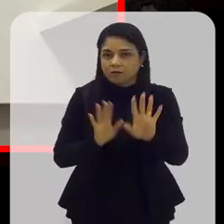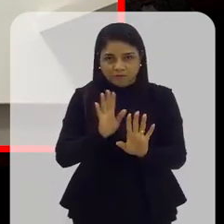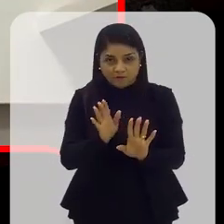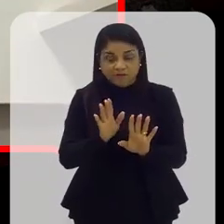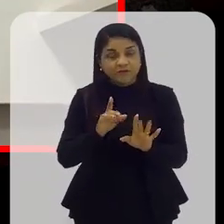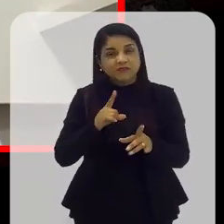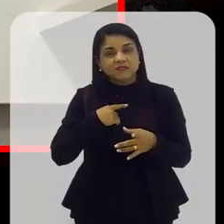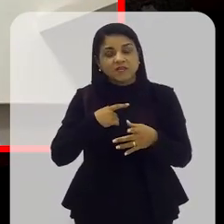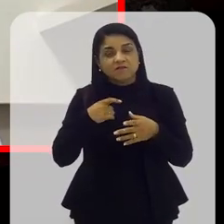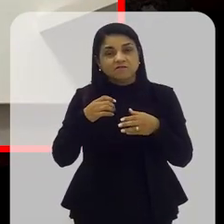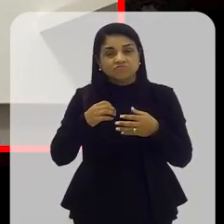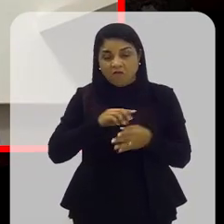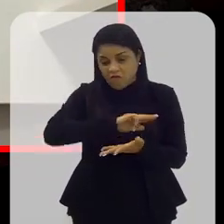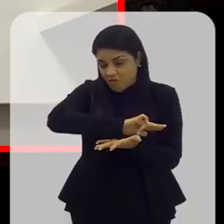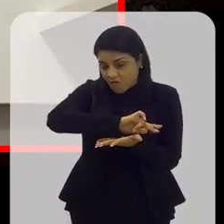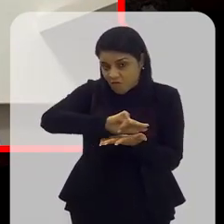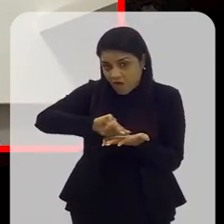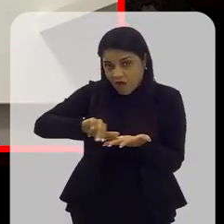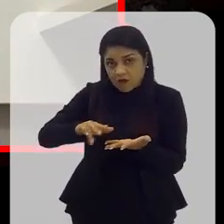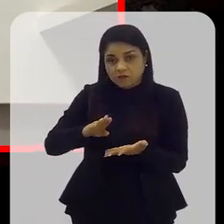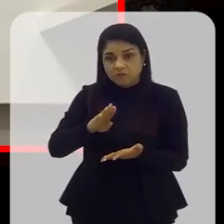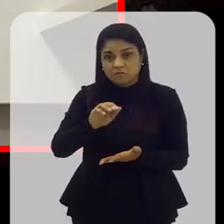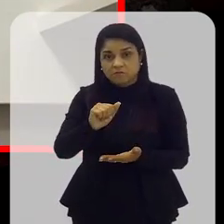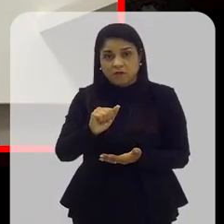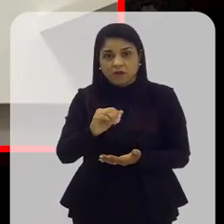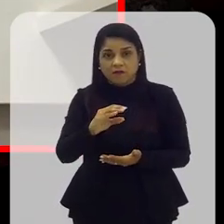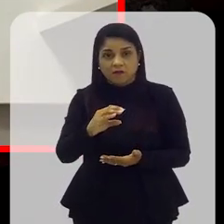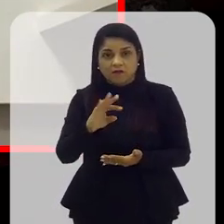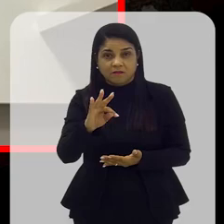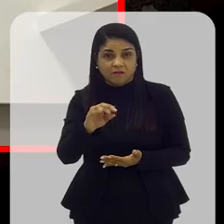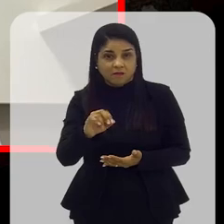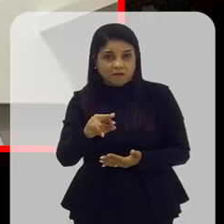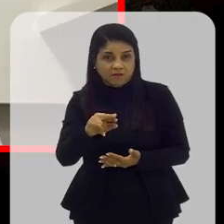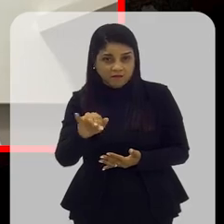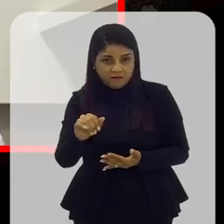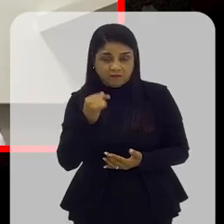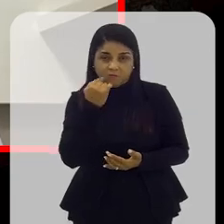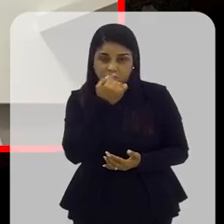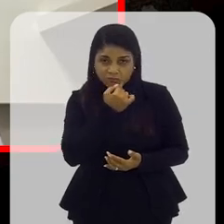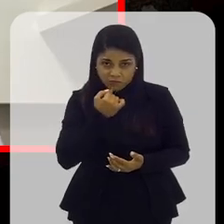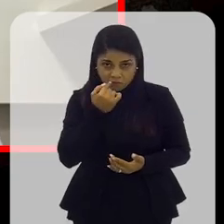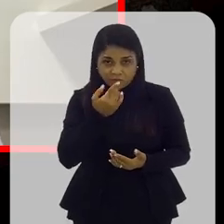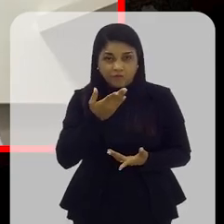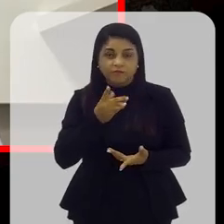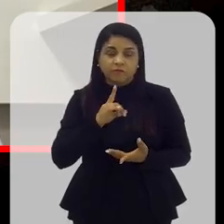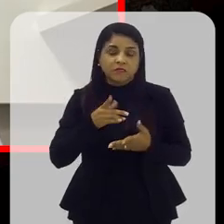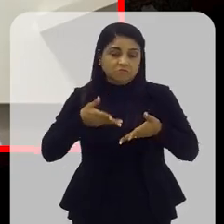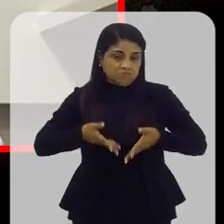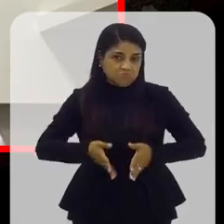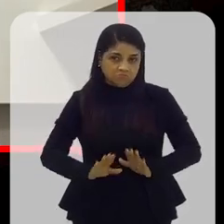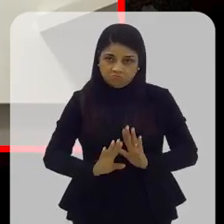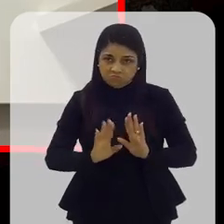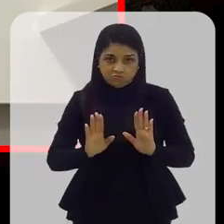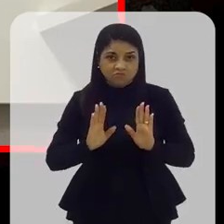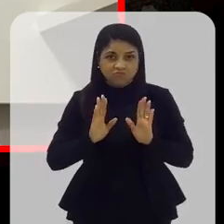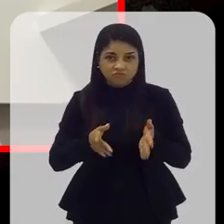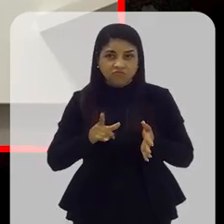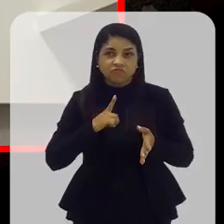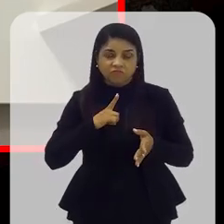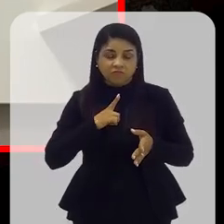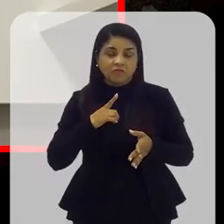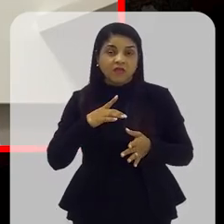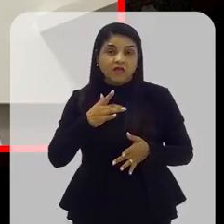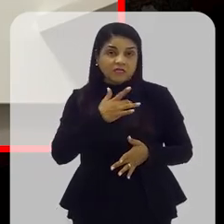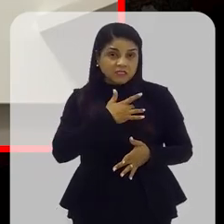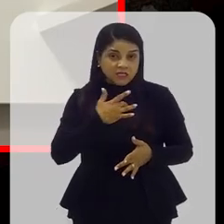bactérias depois que a gente mata. A toda. Então, obviamente que quanto pior é